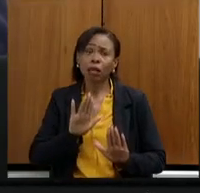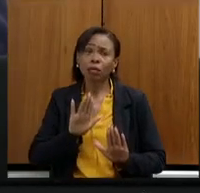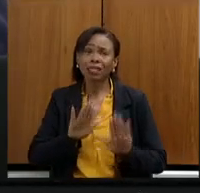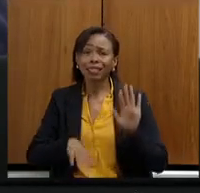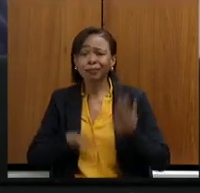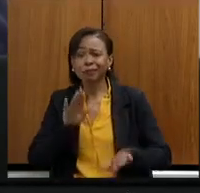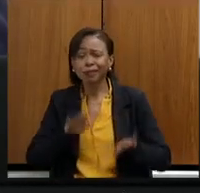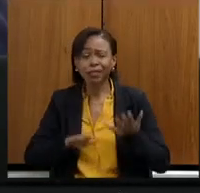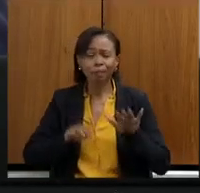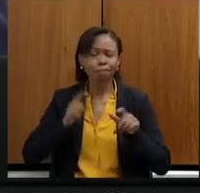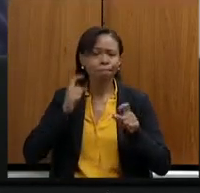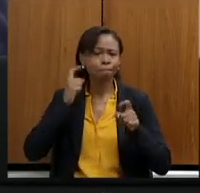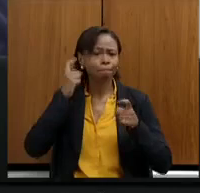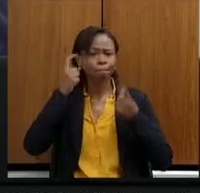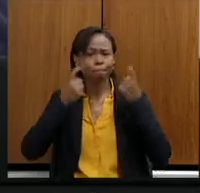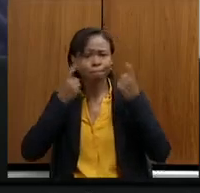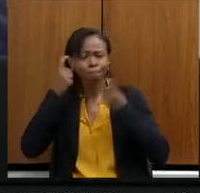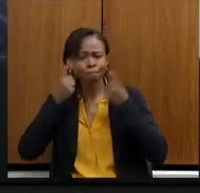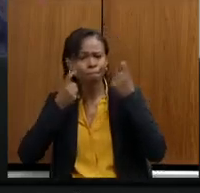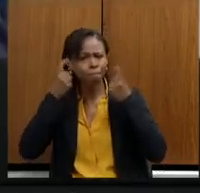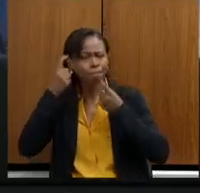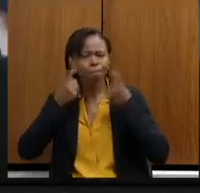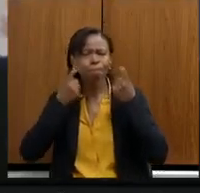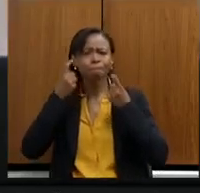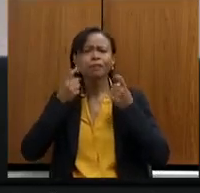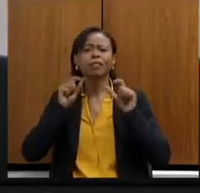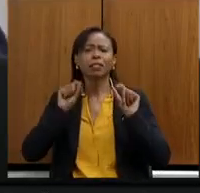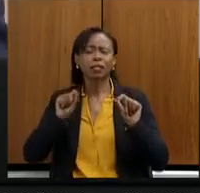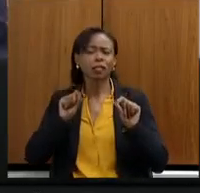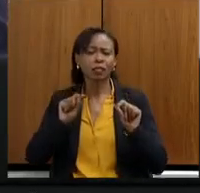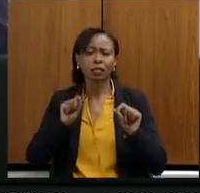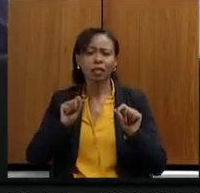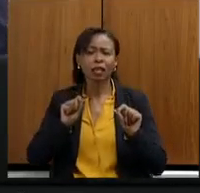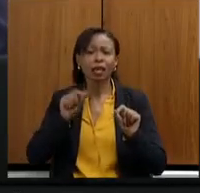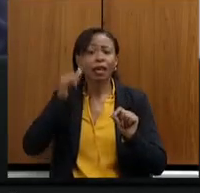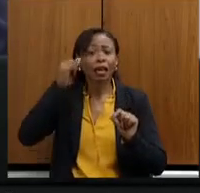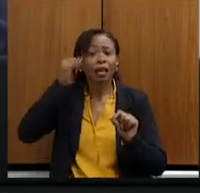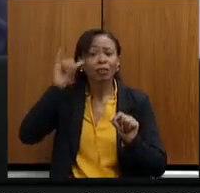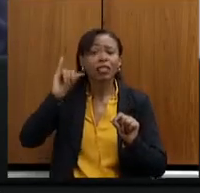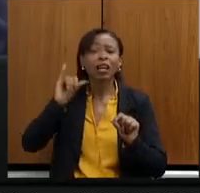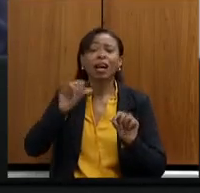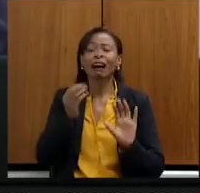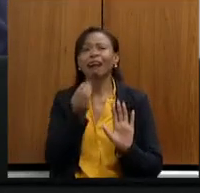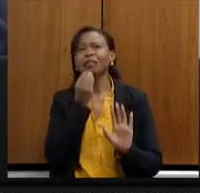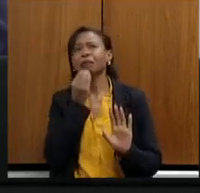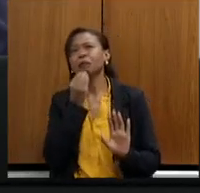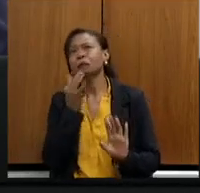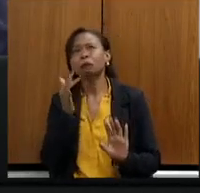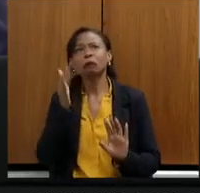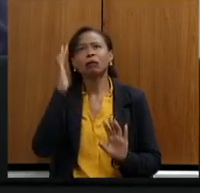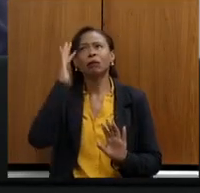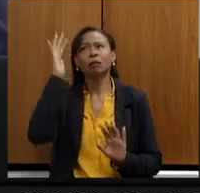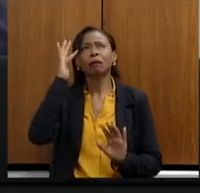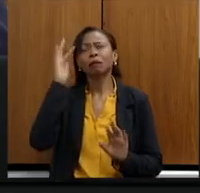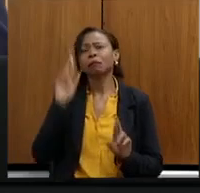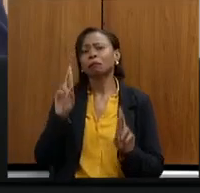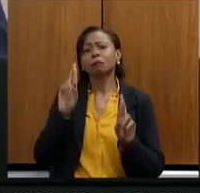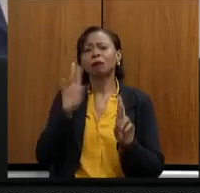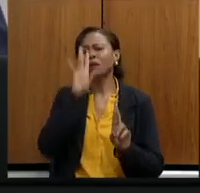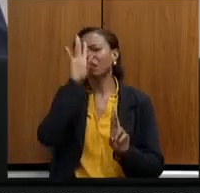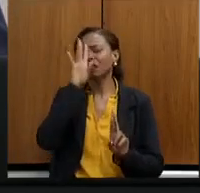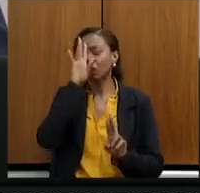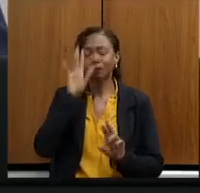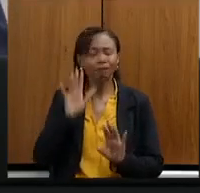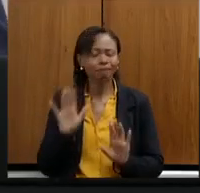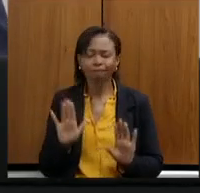preocupação e com a seriedade de não trazer nenhum tipo de expectativa e de esperança e que não